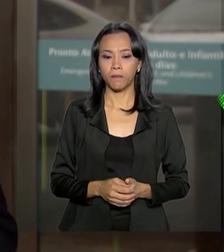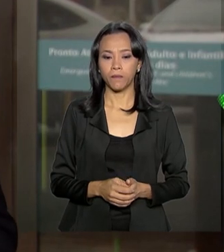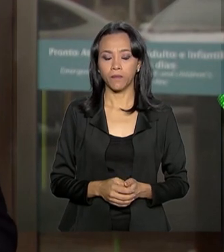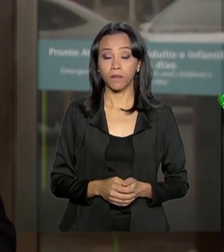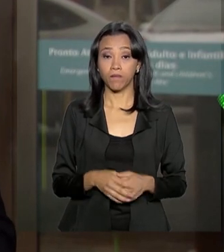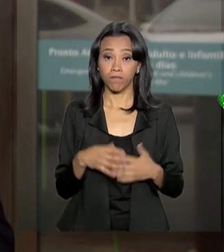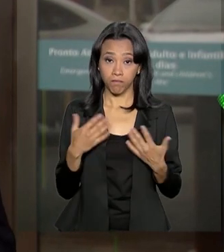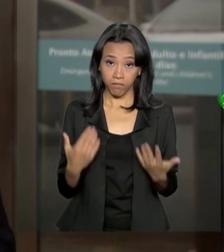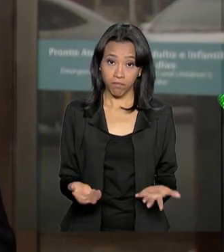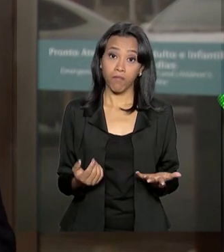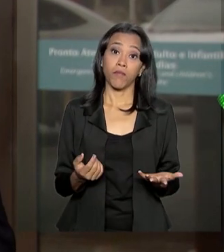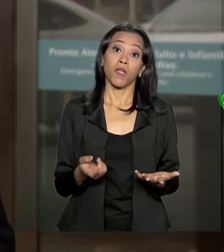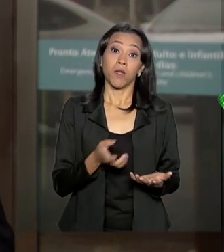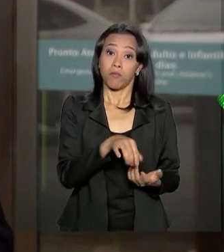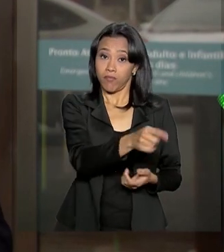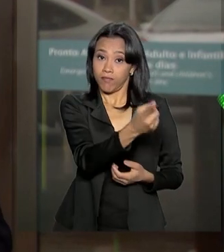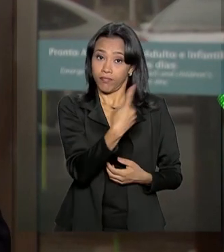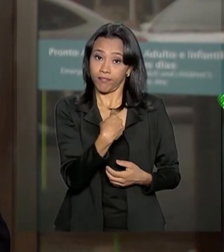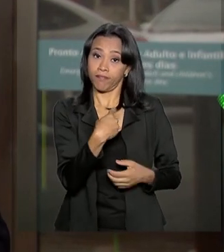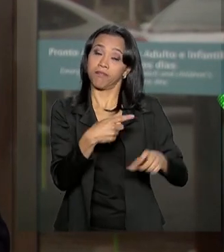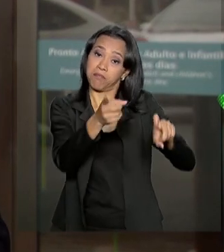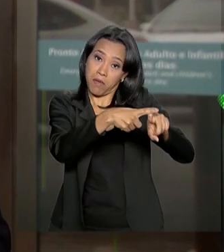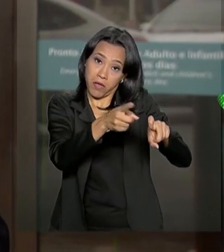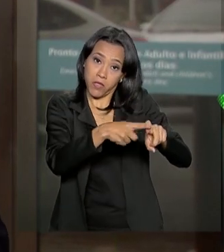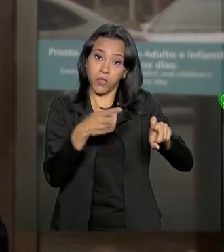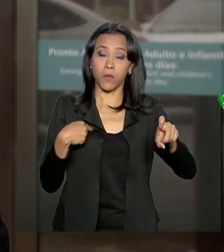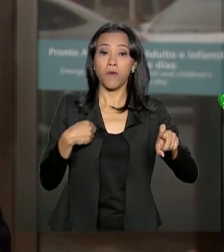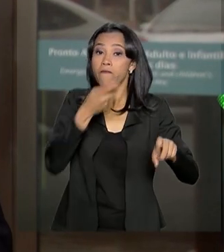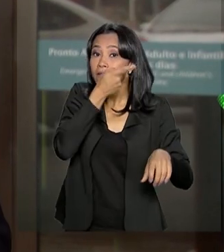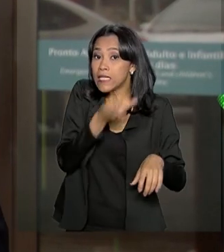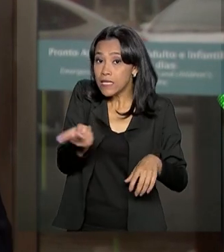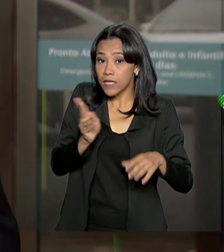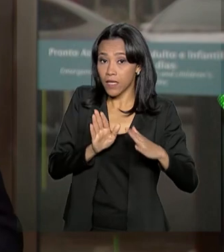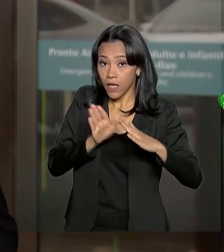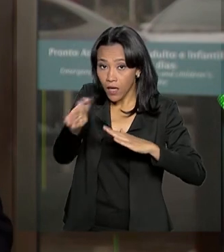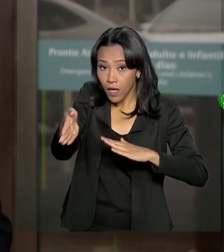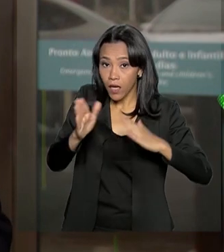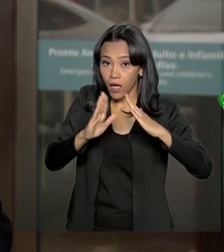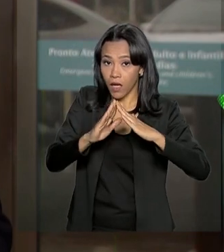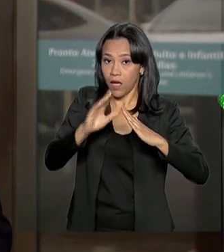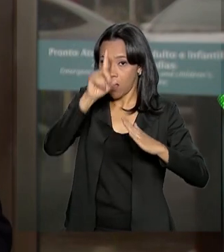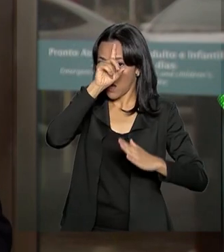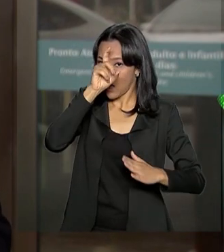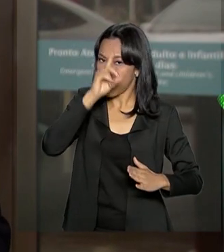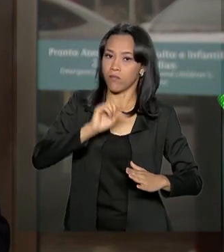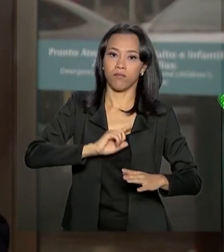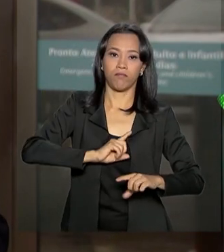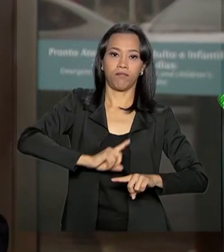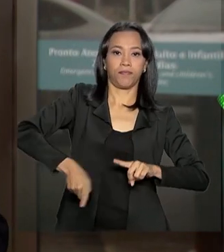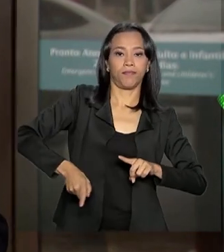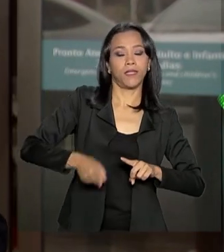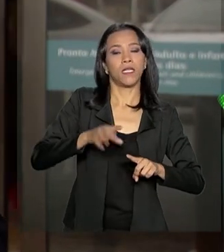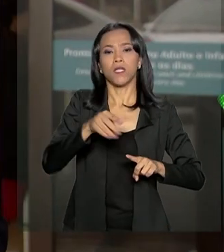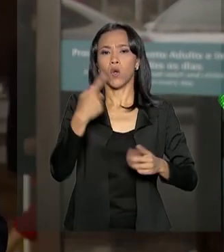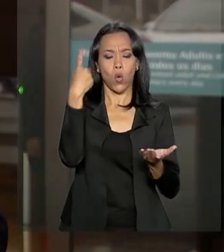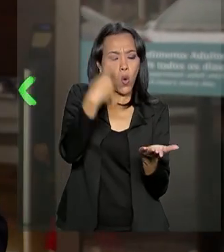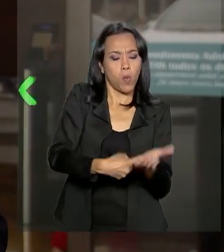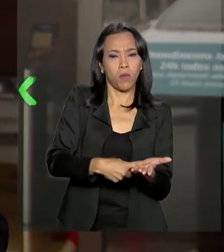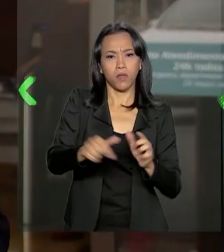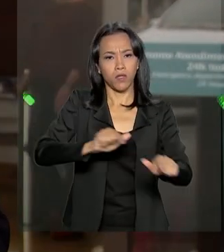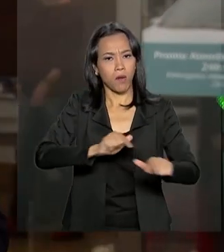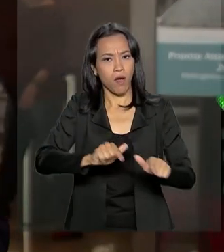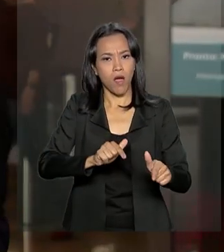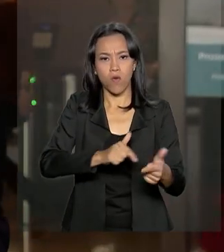Por ordens médicas, as visitas continuam restritas e não há compromissos oficiais na agenda do presidente da